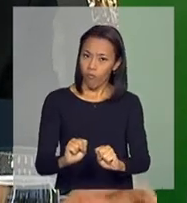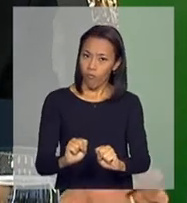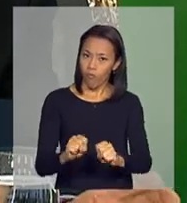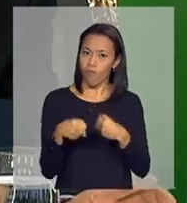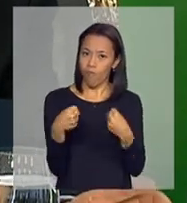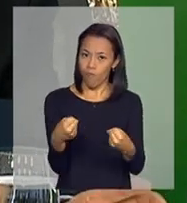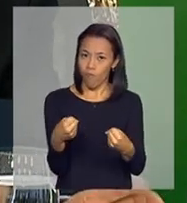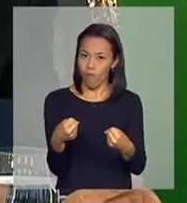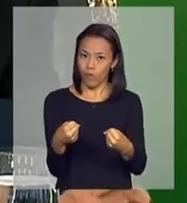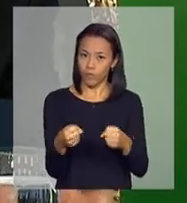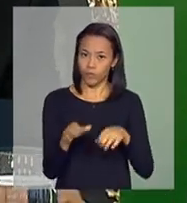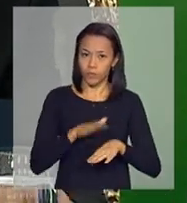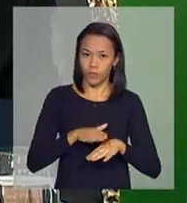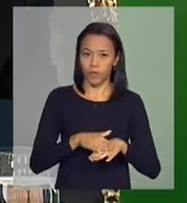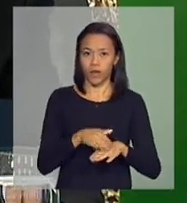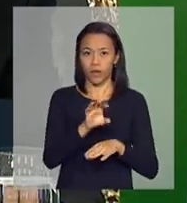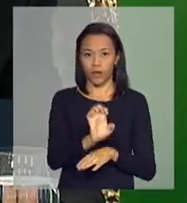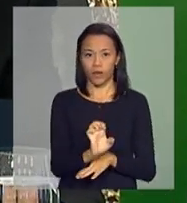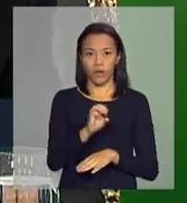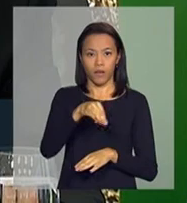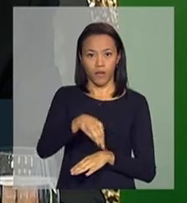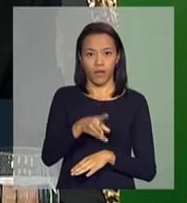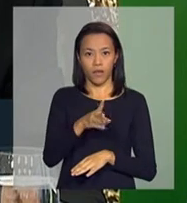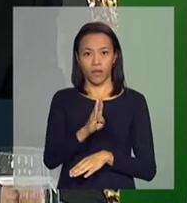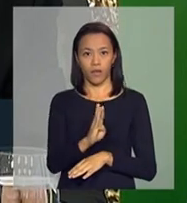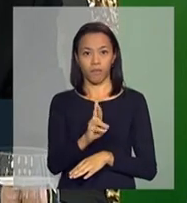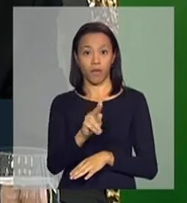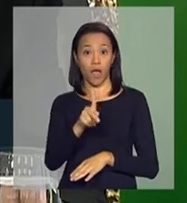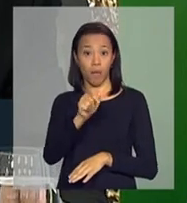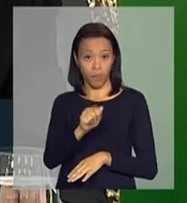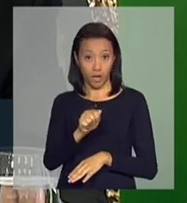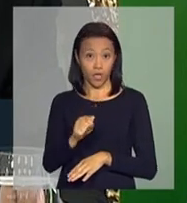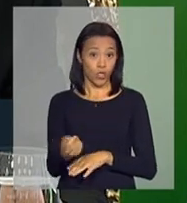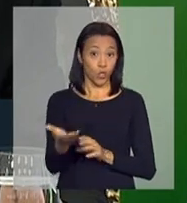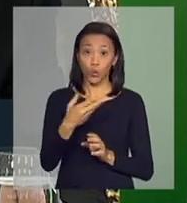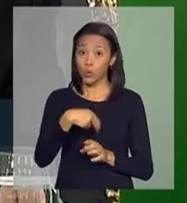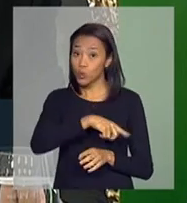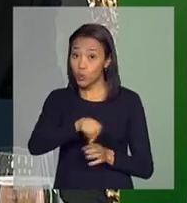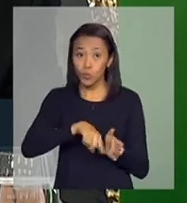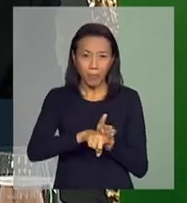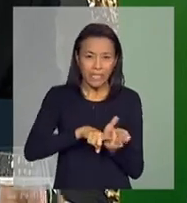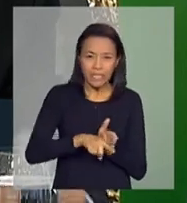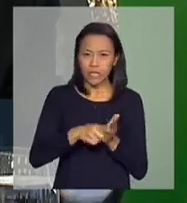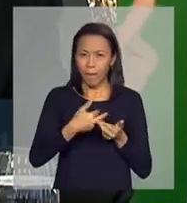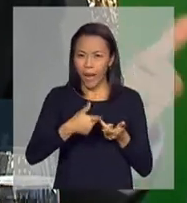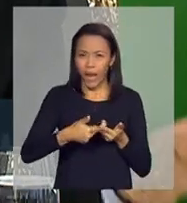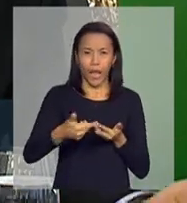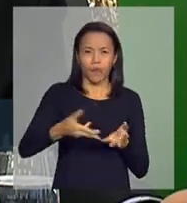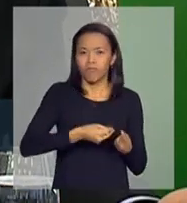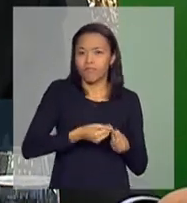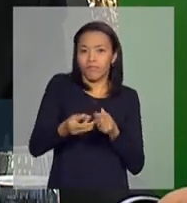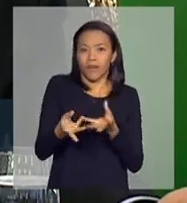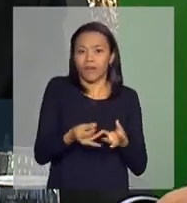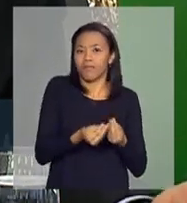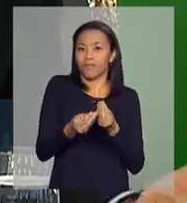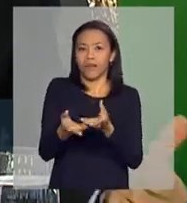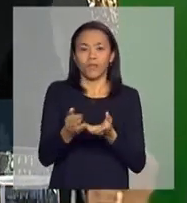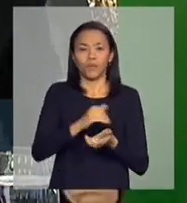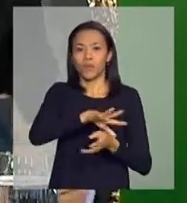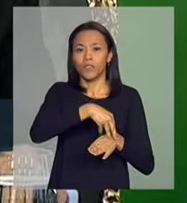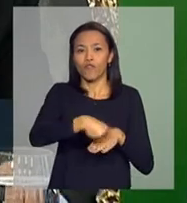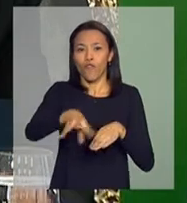a Embrapa, justamente para pegar tudo de bom que a Embrapa tem, tudo, transferir o nosso produtor